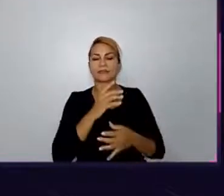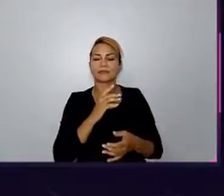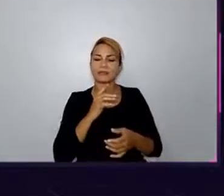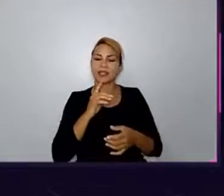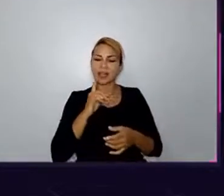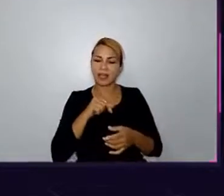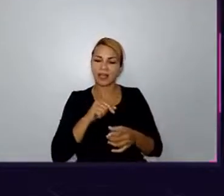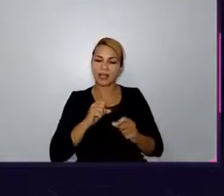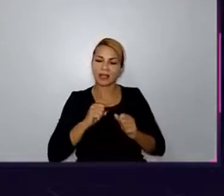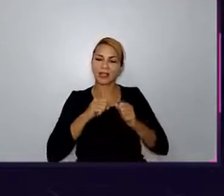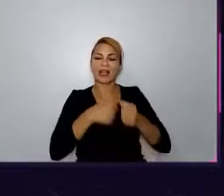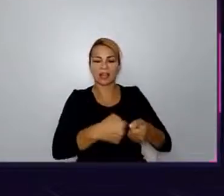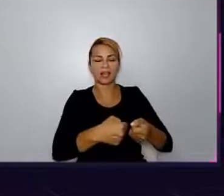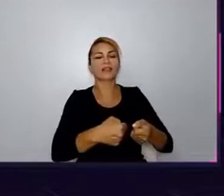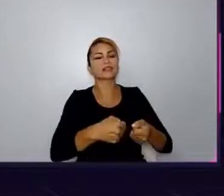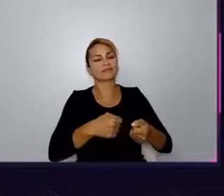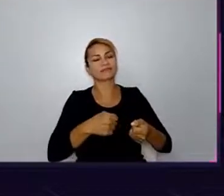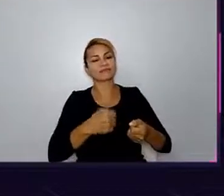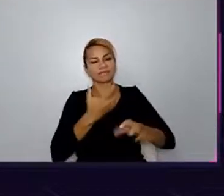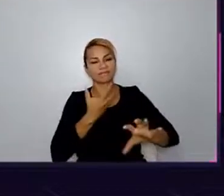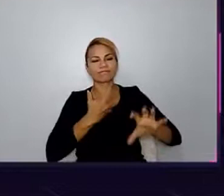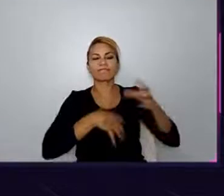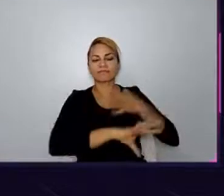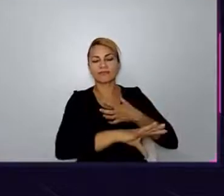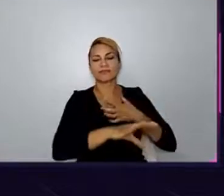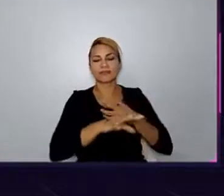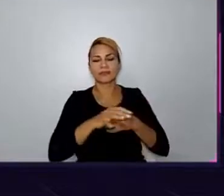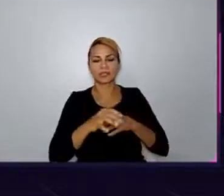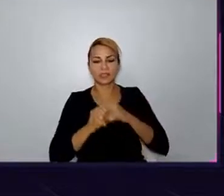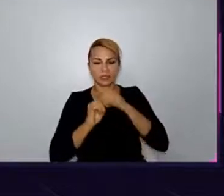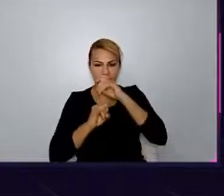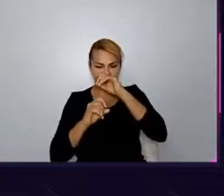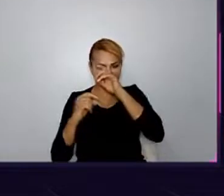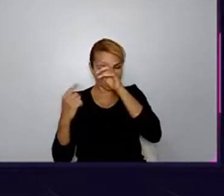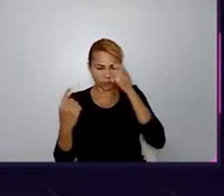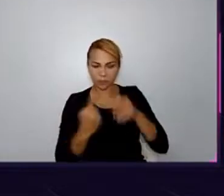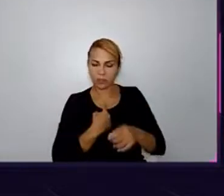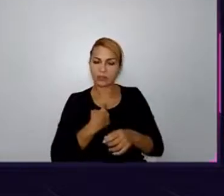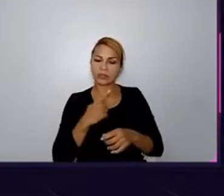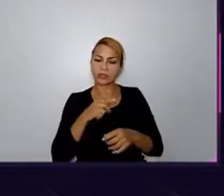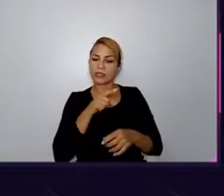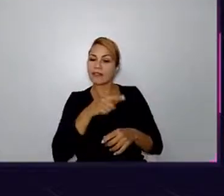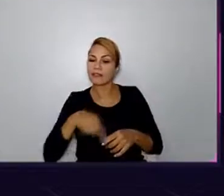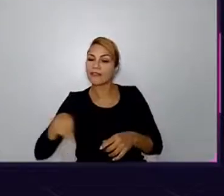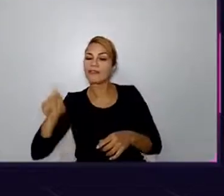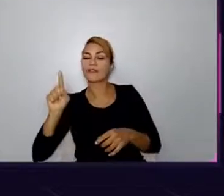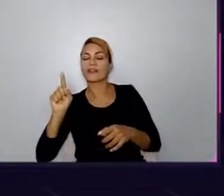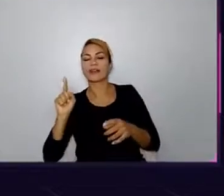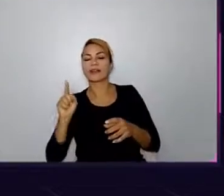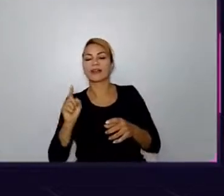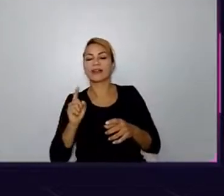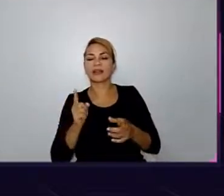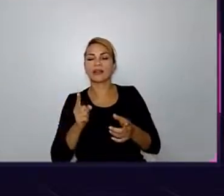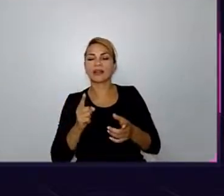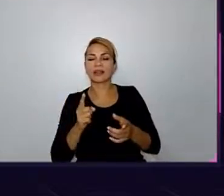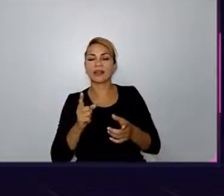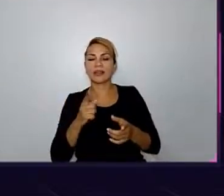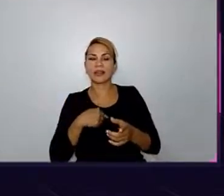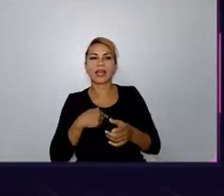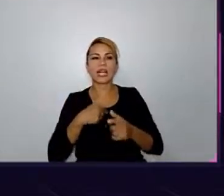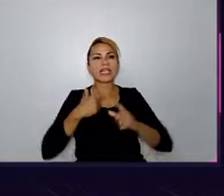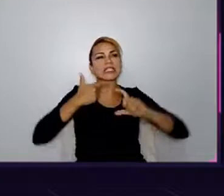forçar a empatia, né? É, porque se a gente pega e, tipo, vai para um lugar onde a gente tenta dar uma indireta, tenta ser